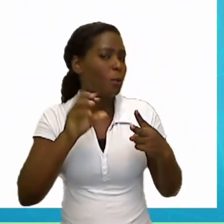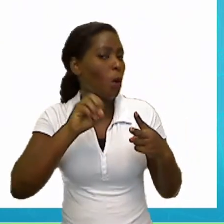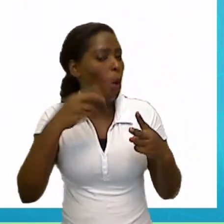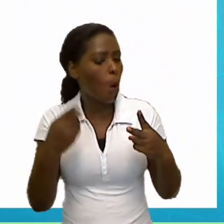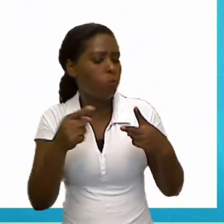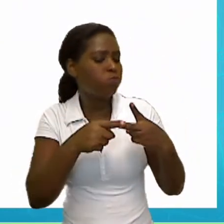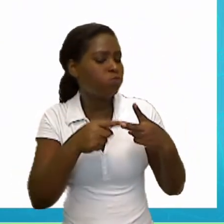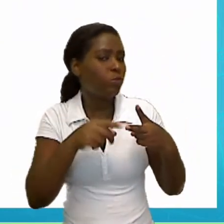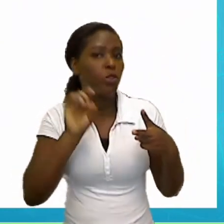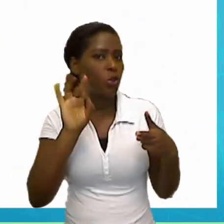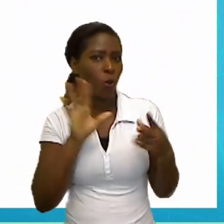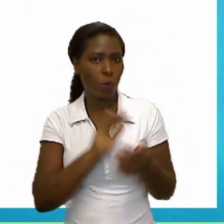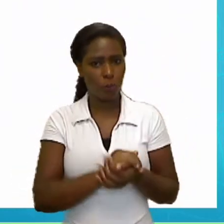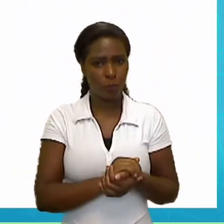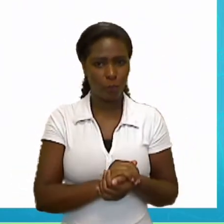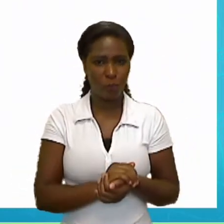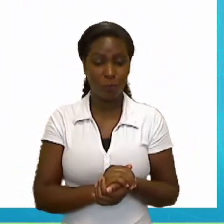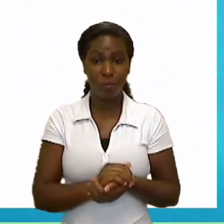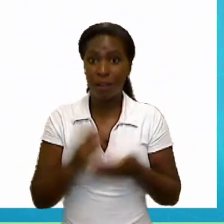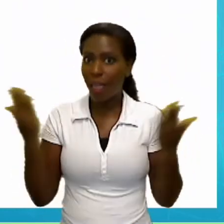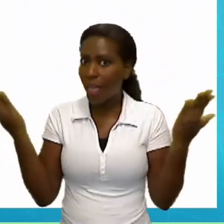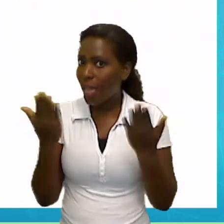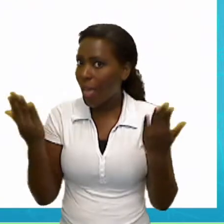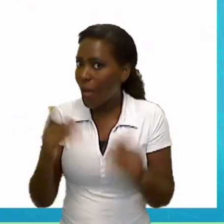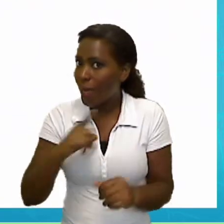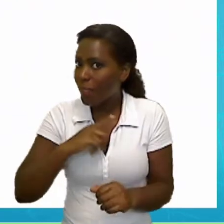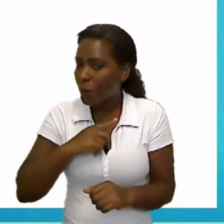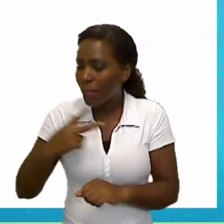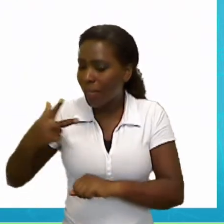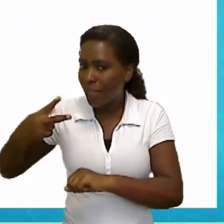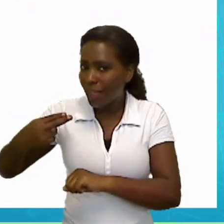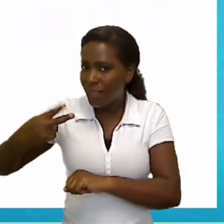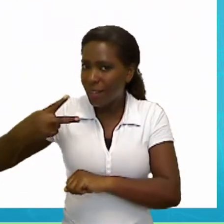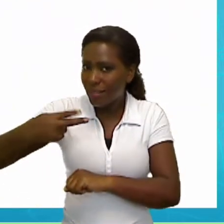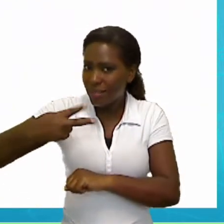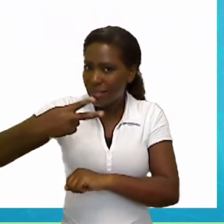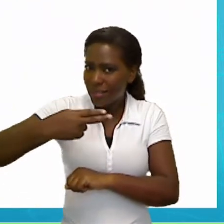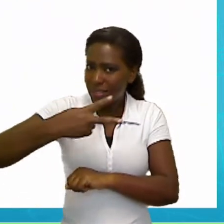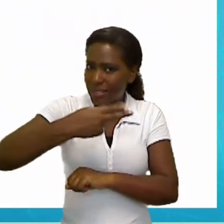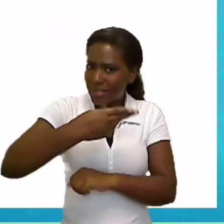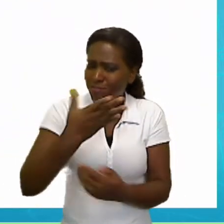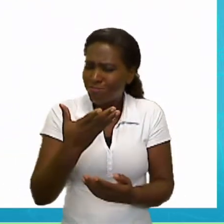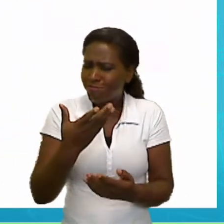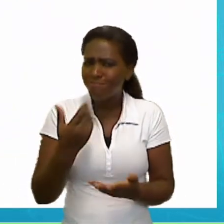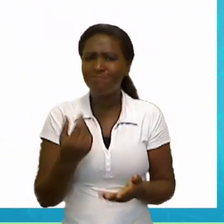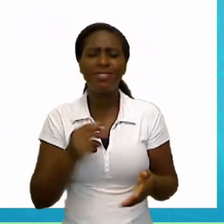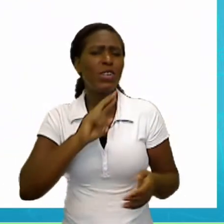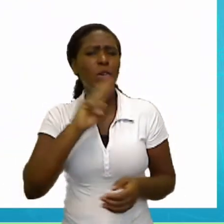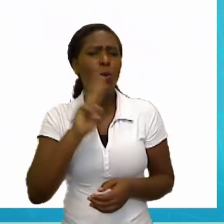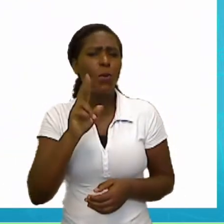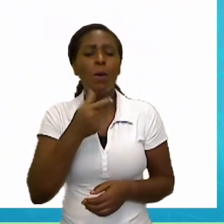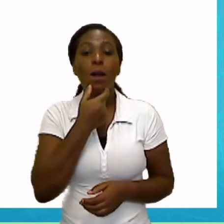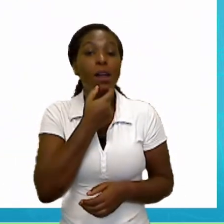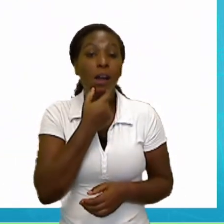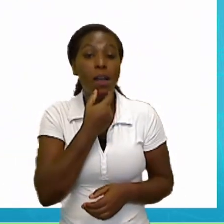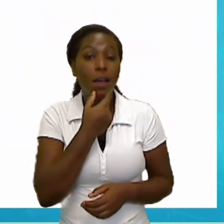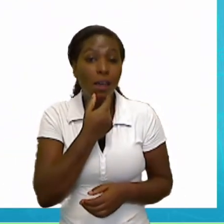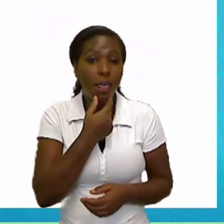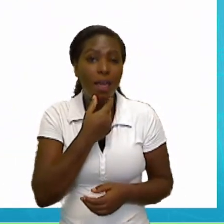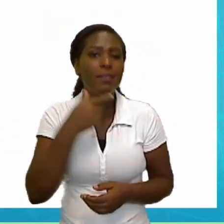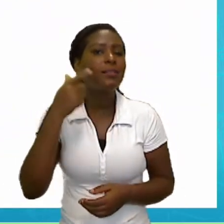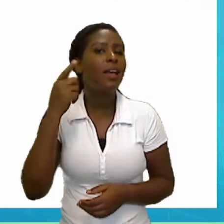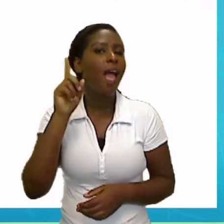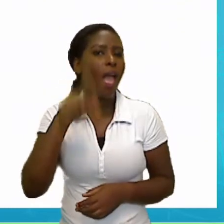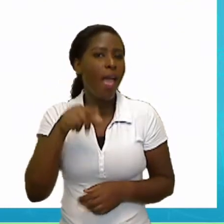Agora eu tenho tesoura. Tesoura em English, scissors. Repeat,